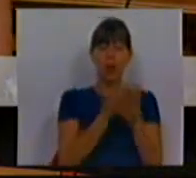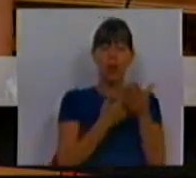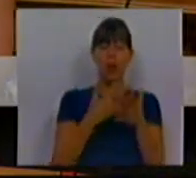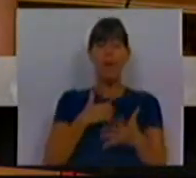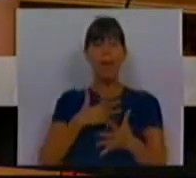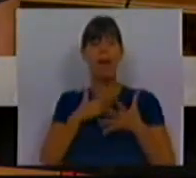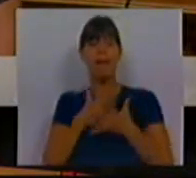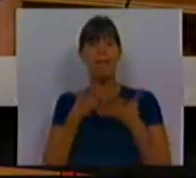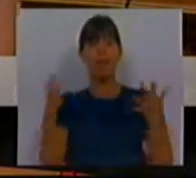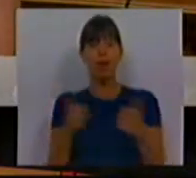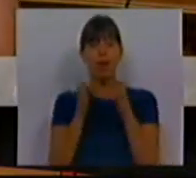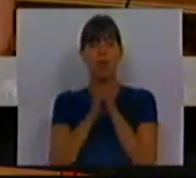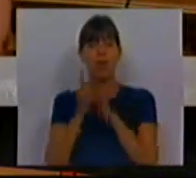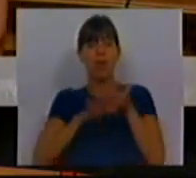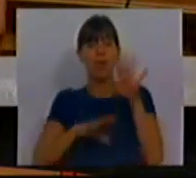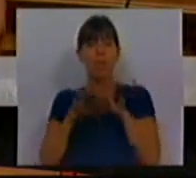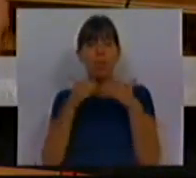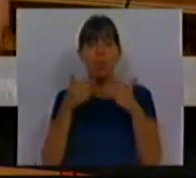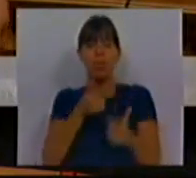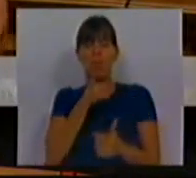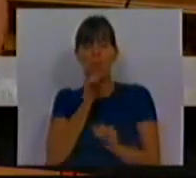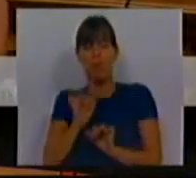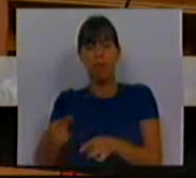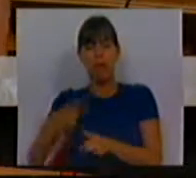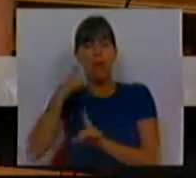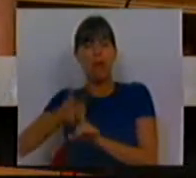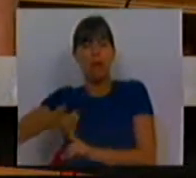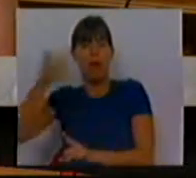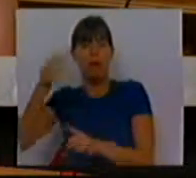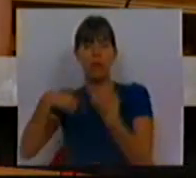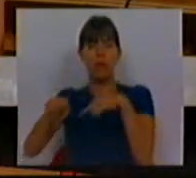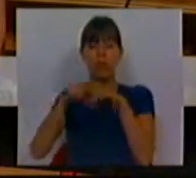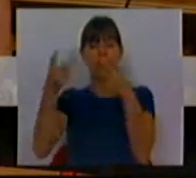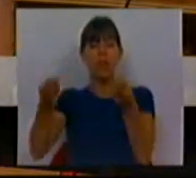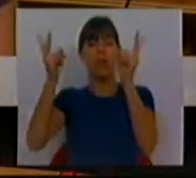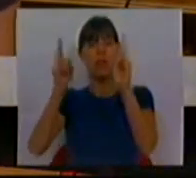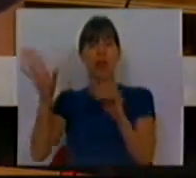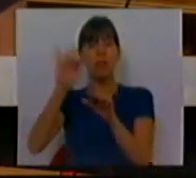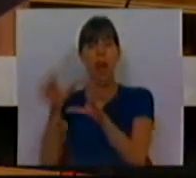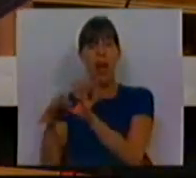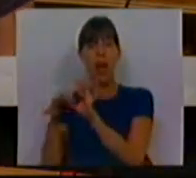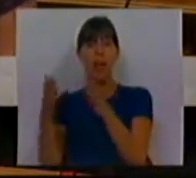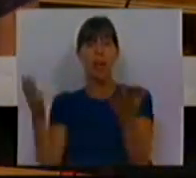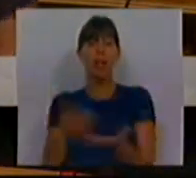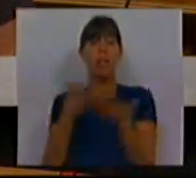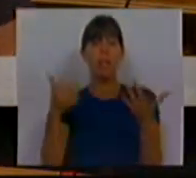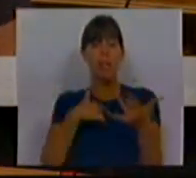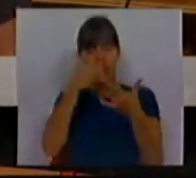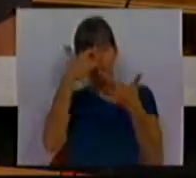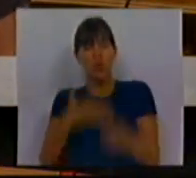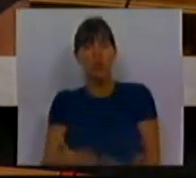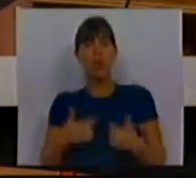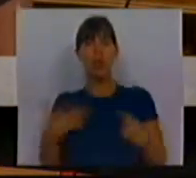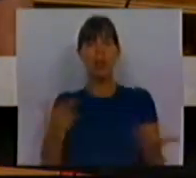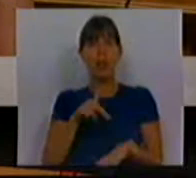multinacionais tudo subjugam ao seu melhor interesse, tendo nas políticas liberais os seus maiores aliados. Por isso me surpreende